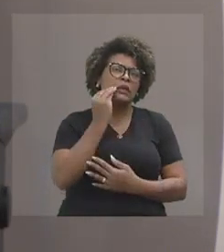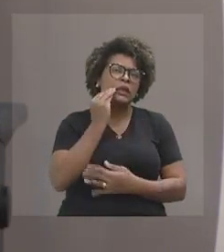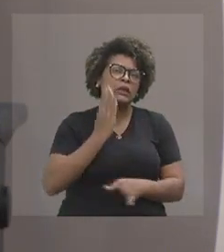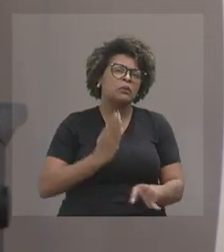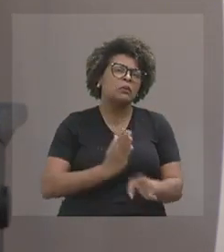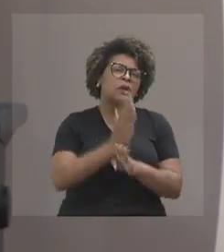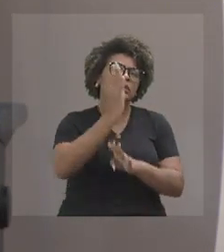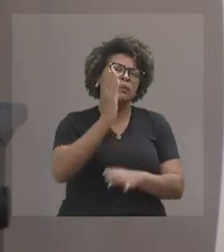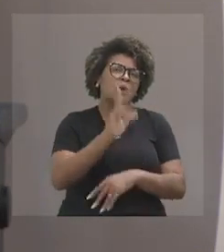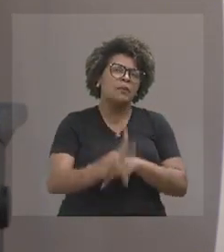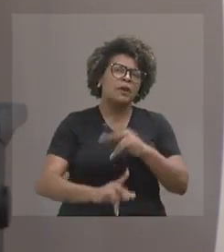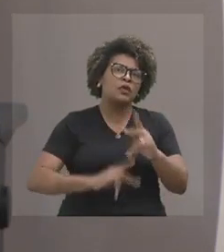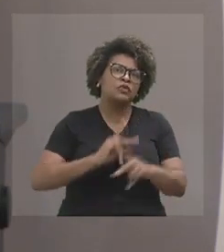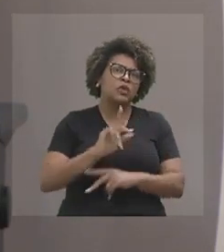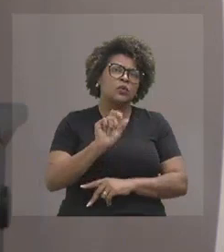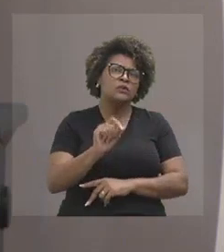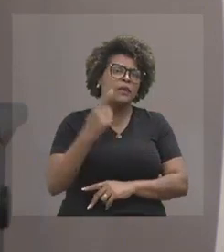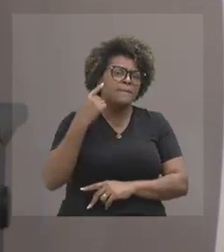como a gente.